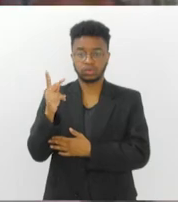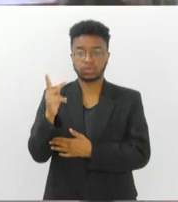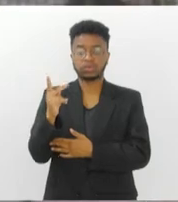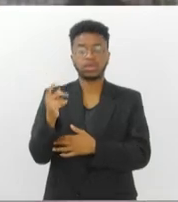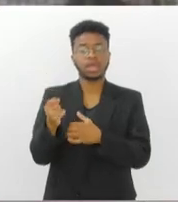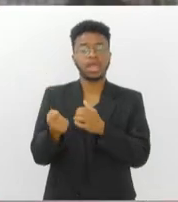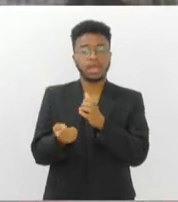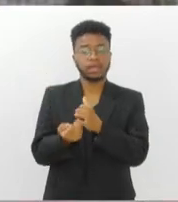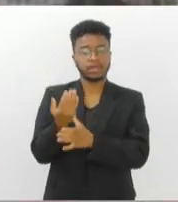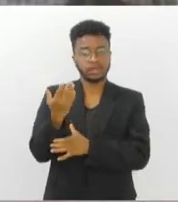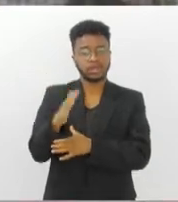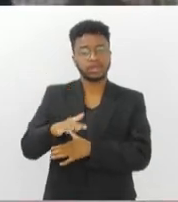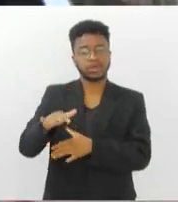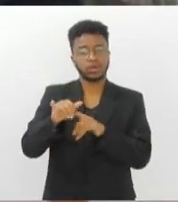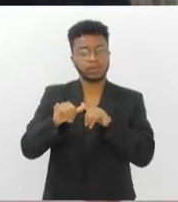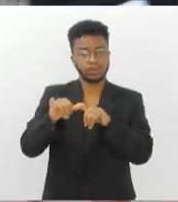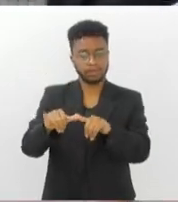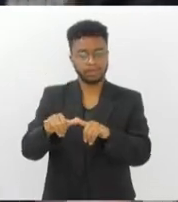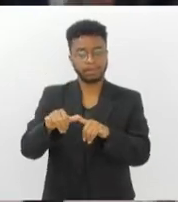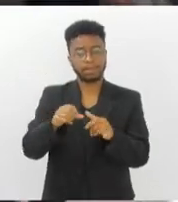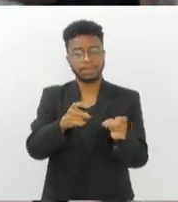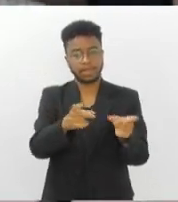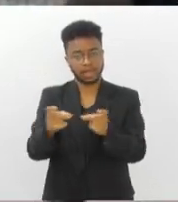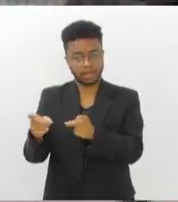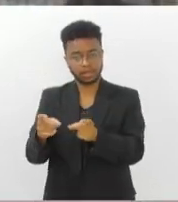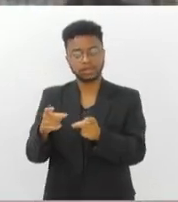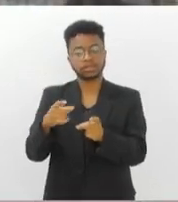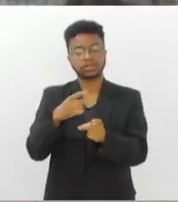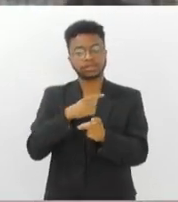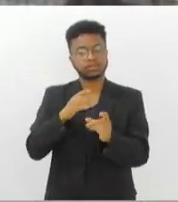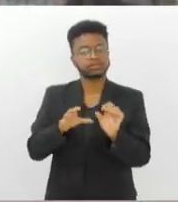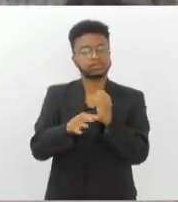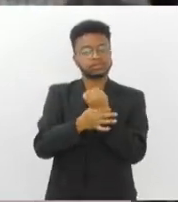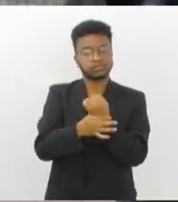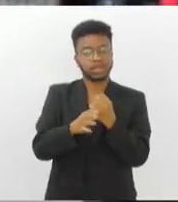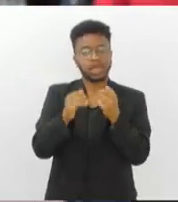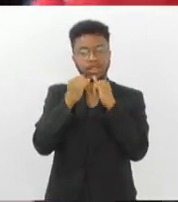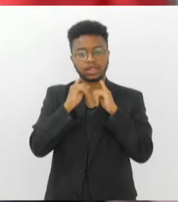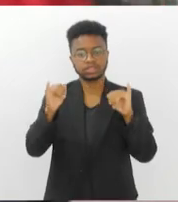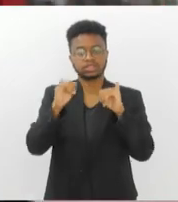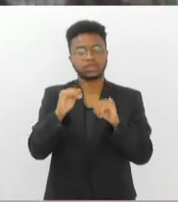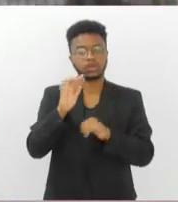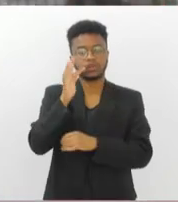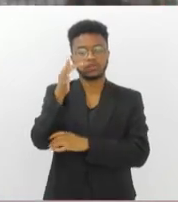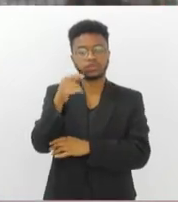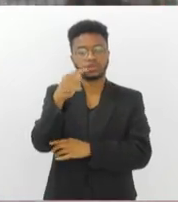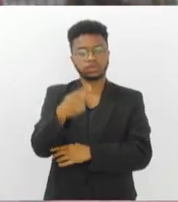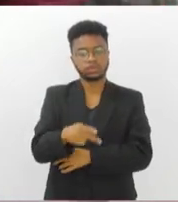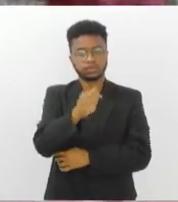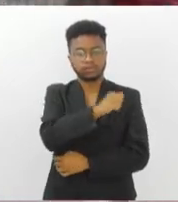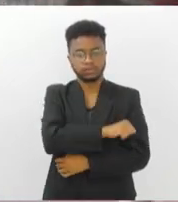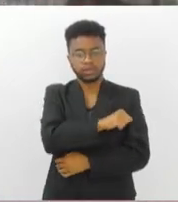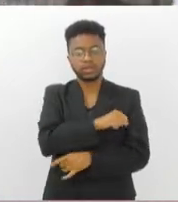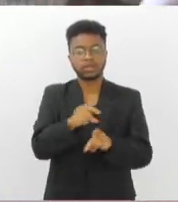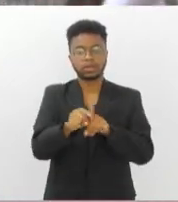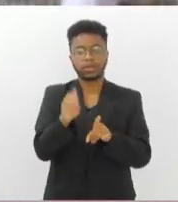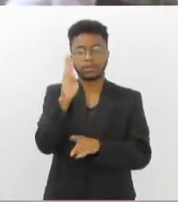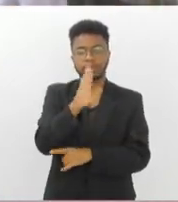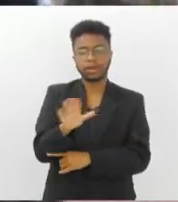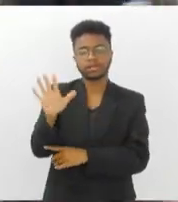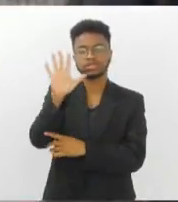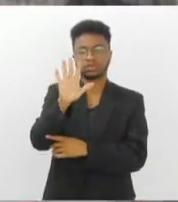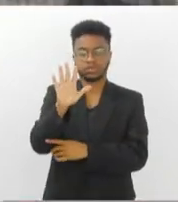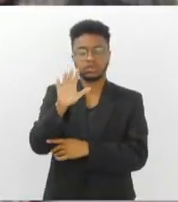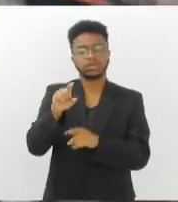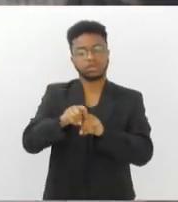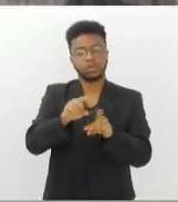mercado. É um vetor de segurança energética para o futuro aqui do Estado do Rio e de todo o país. Dirá de